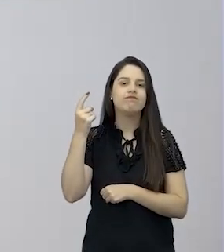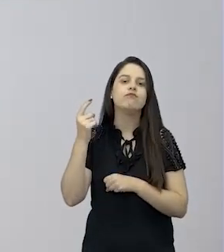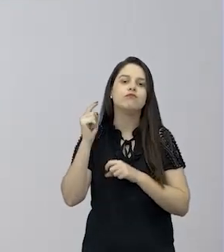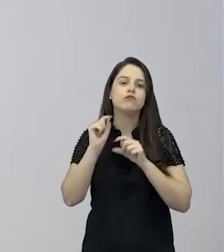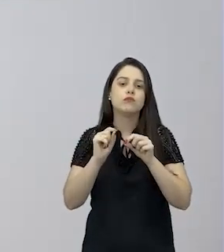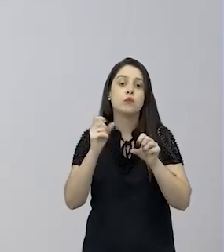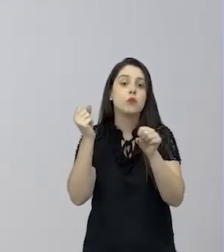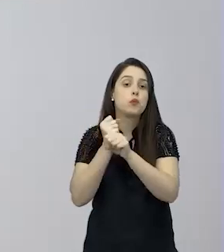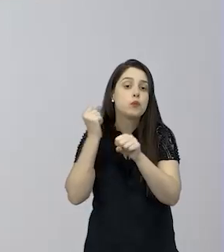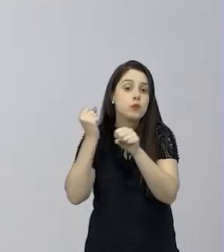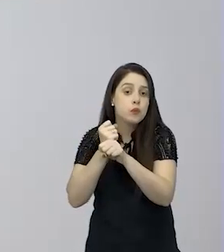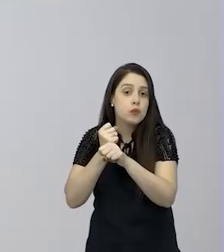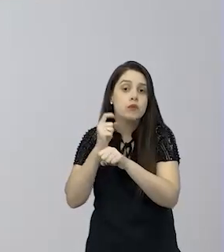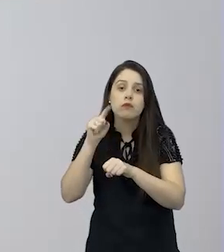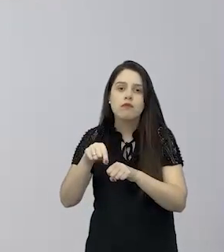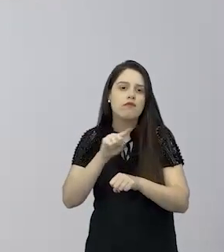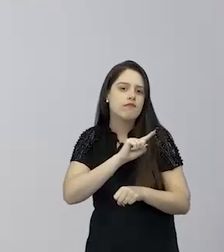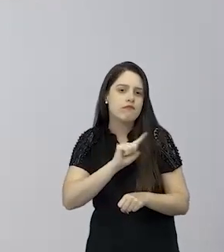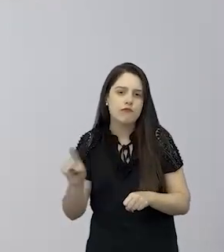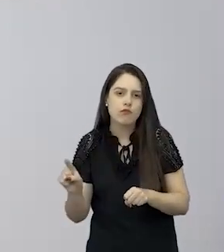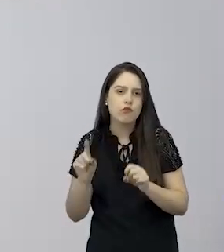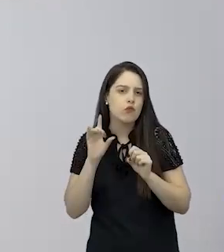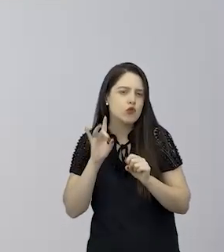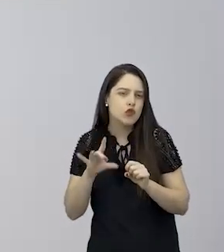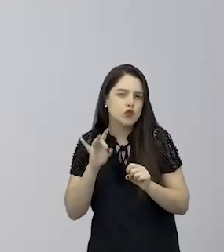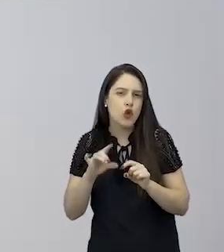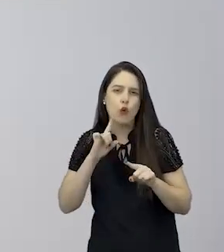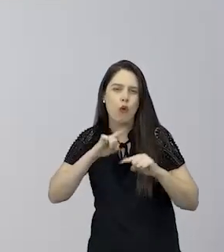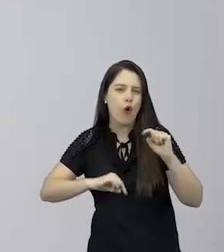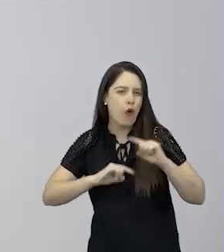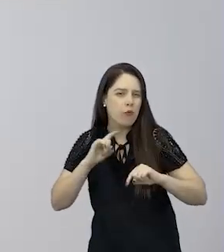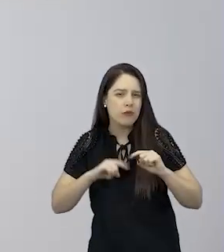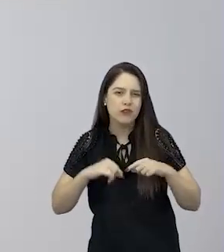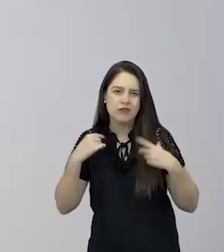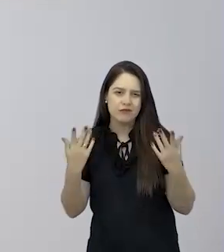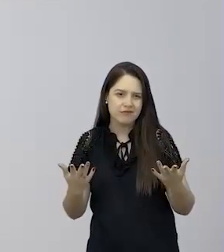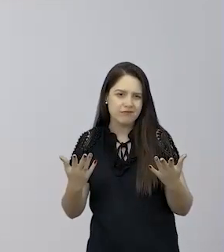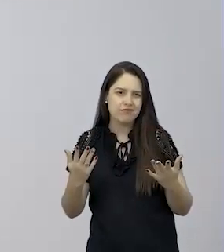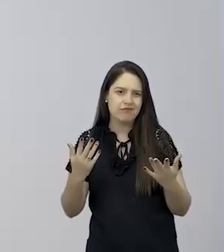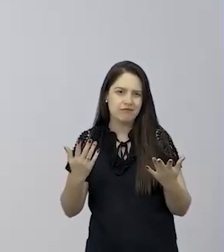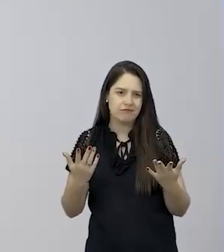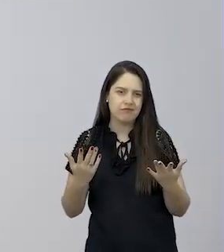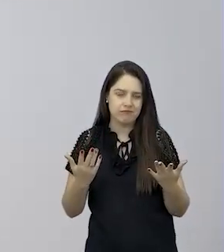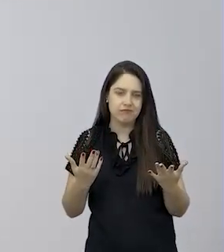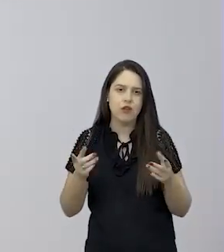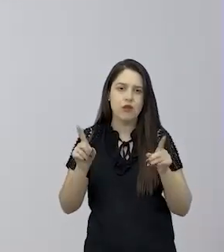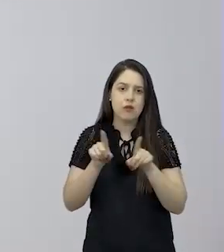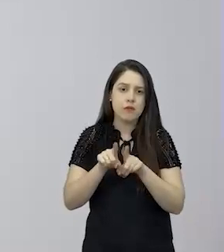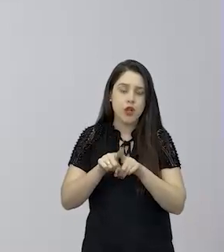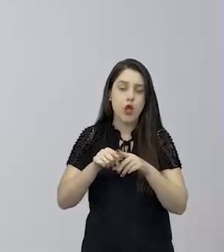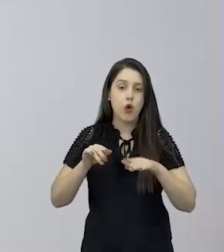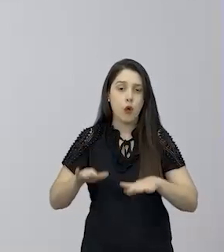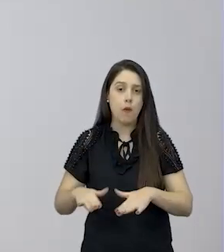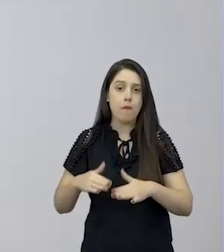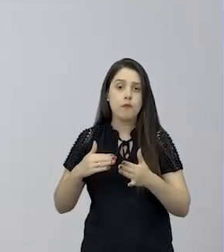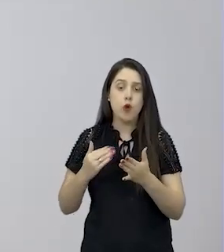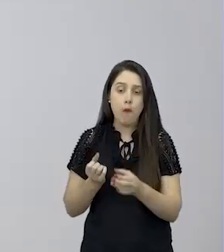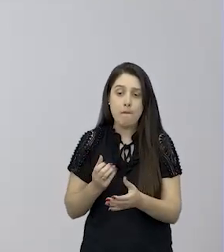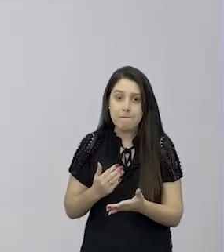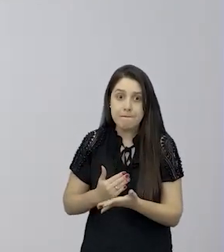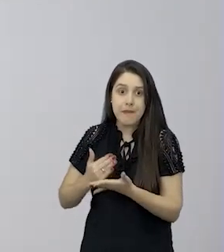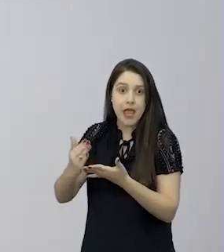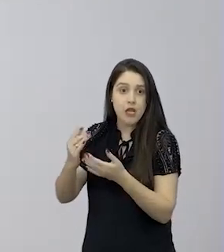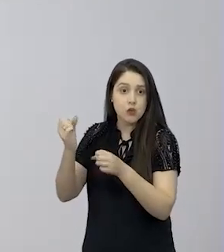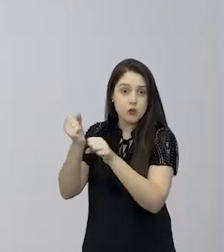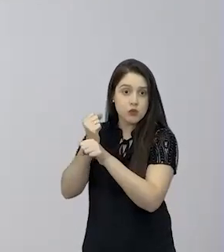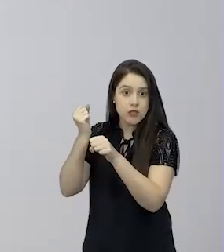a construção, ela não é só um objeto a ser estudado depois de pronto, tá? No meio dessa construção, existem